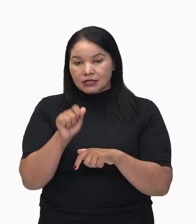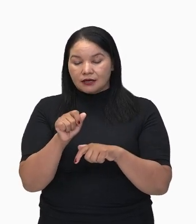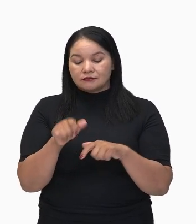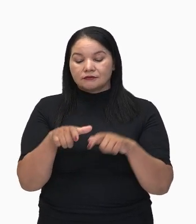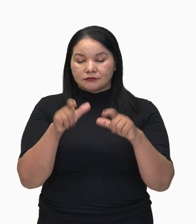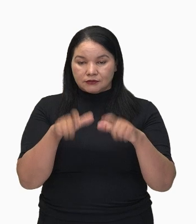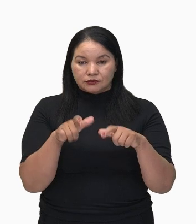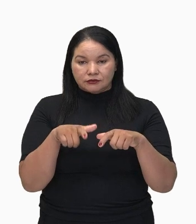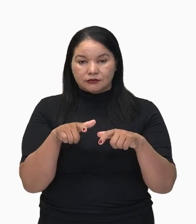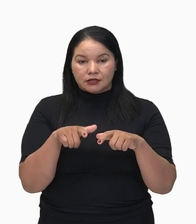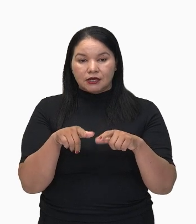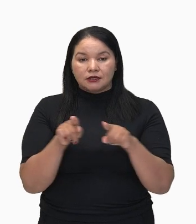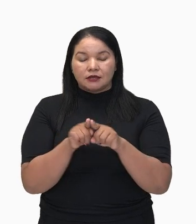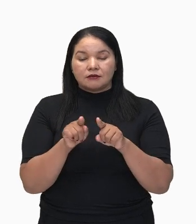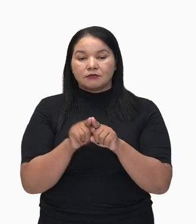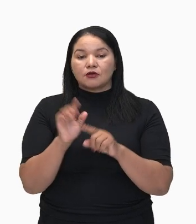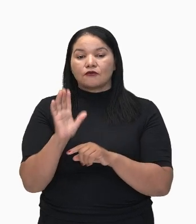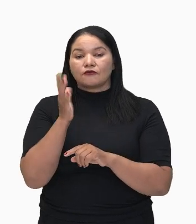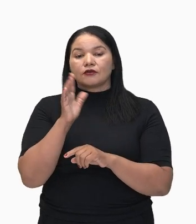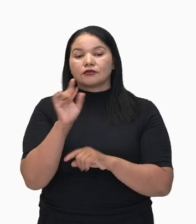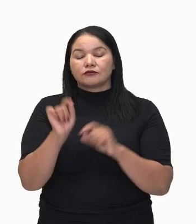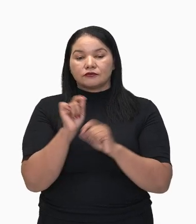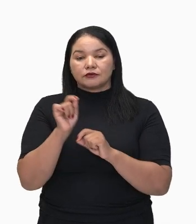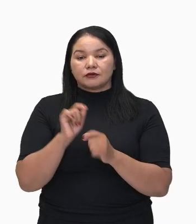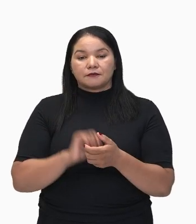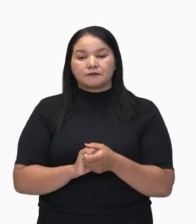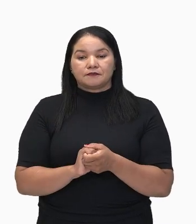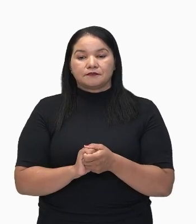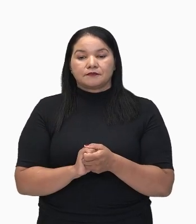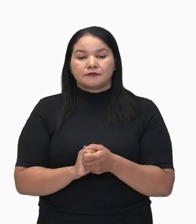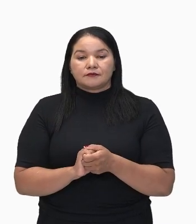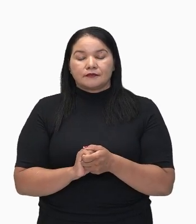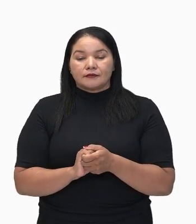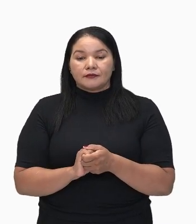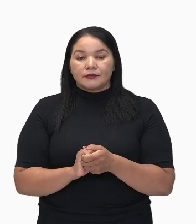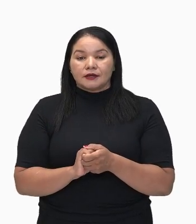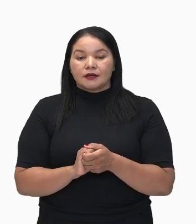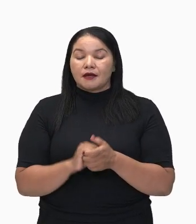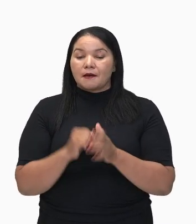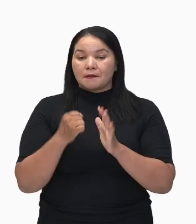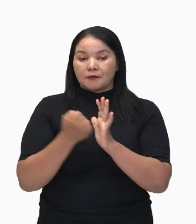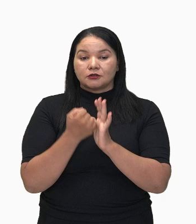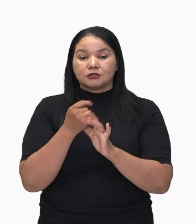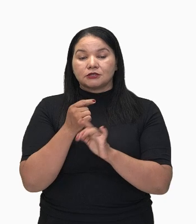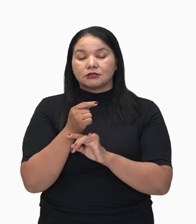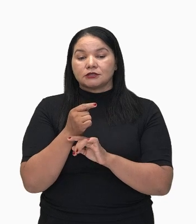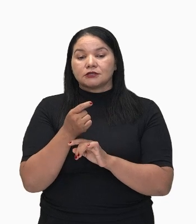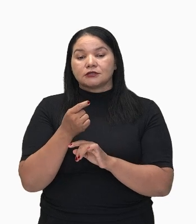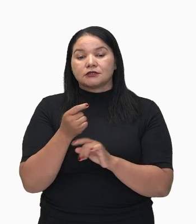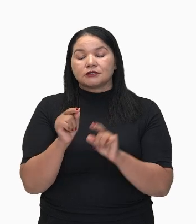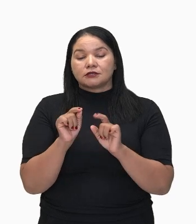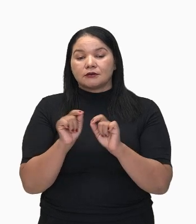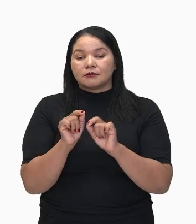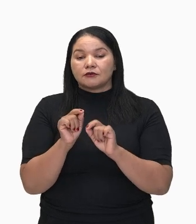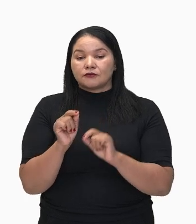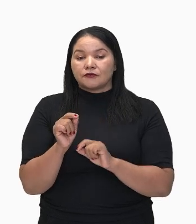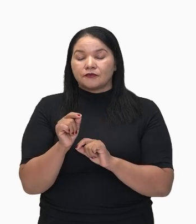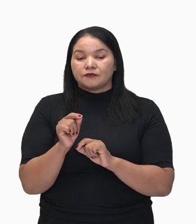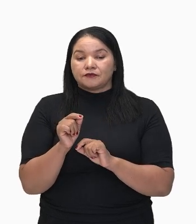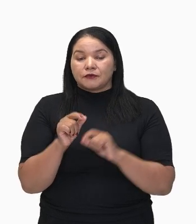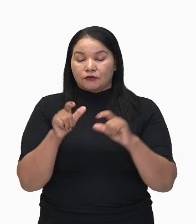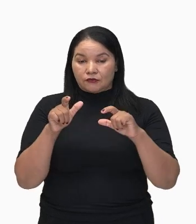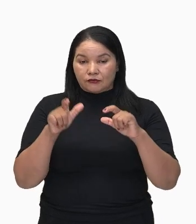vai indicar ali um lugar também, não é isso? Exatamente. Então, notem aí que